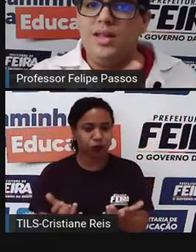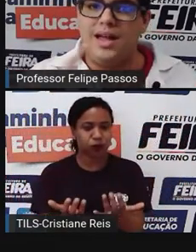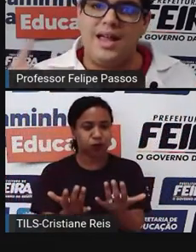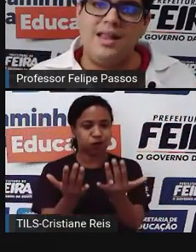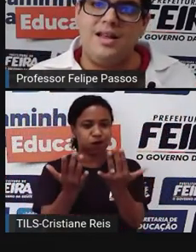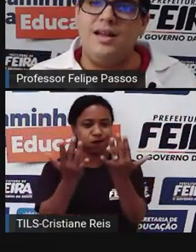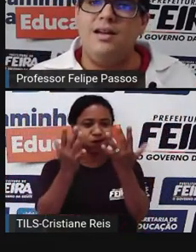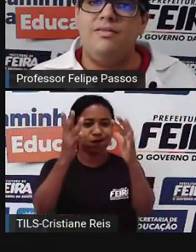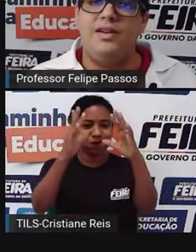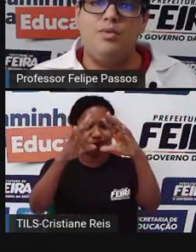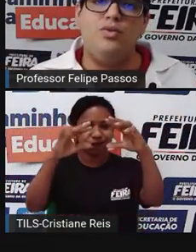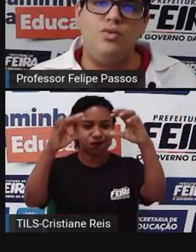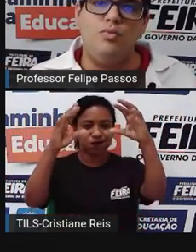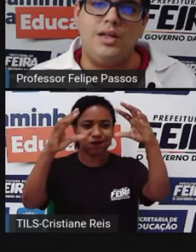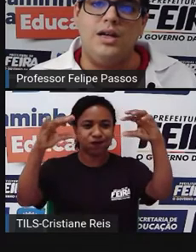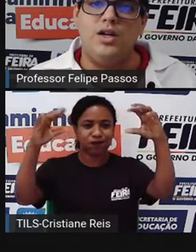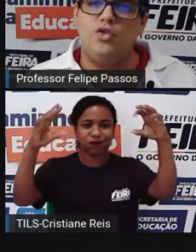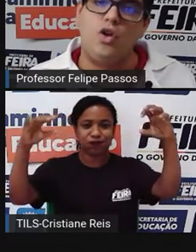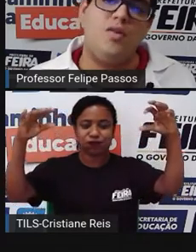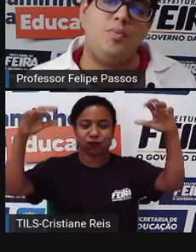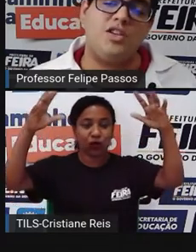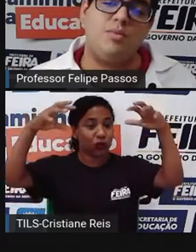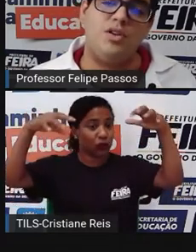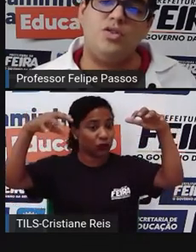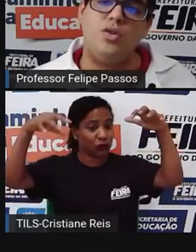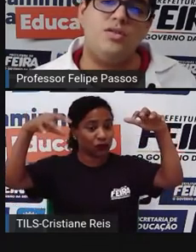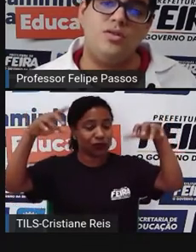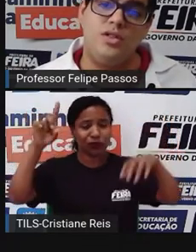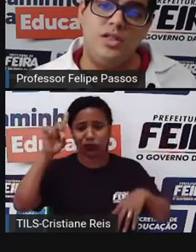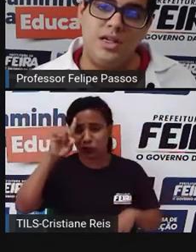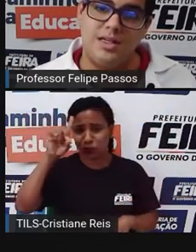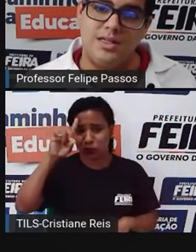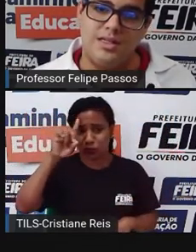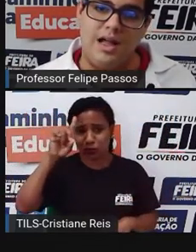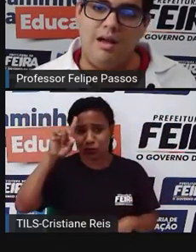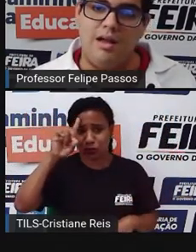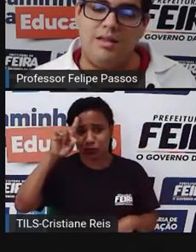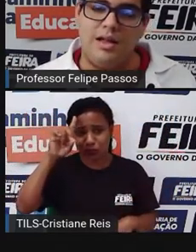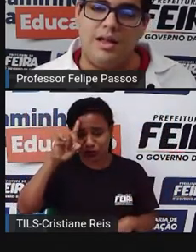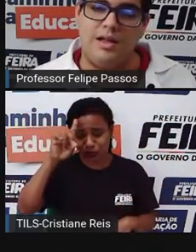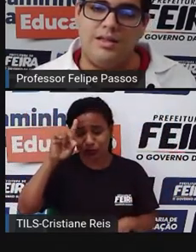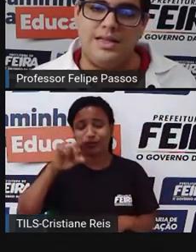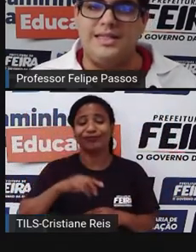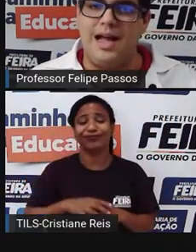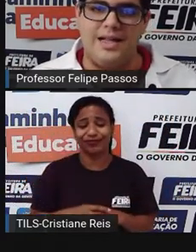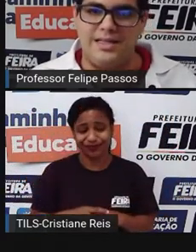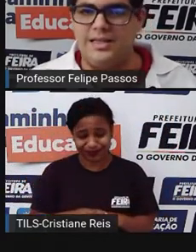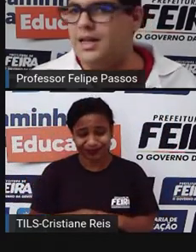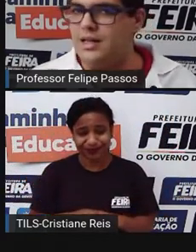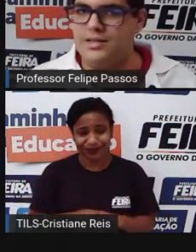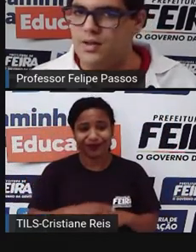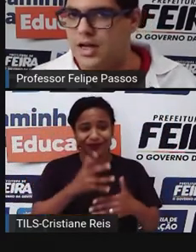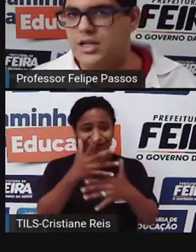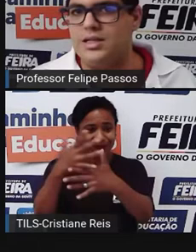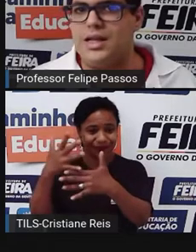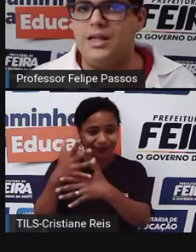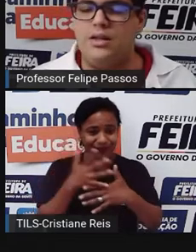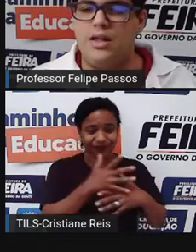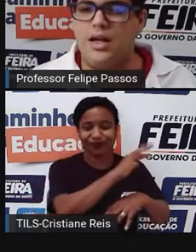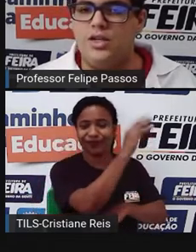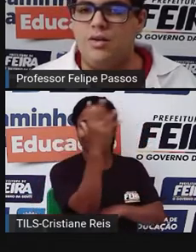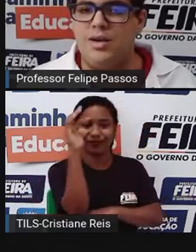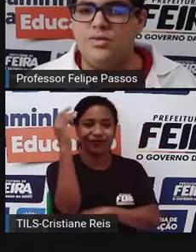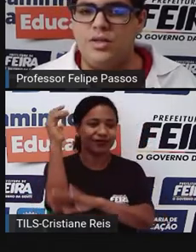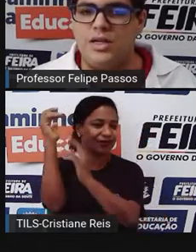que toda ela fica muito úmida. chove praticamente todos os dias nas cidades, nas florestas lá